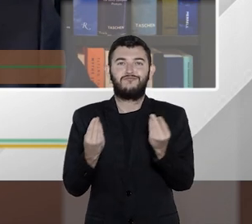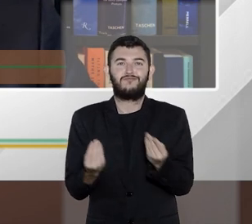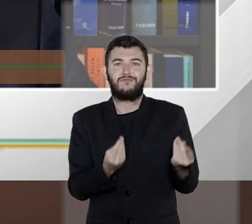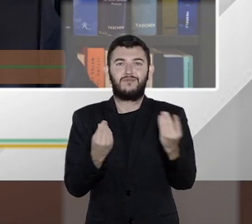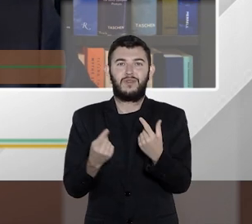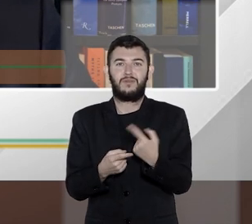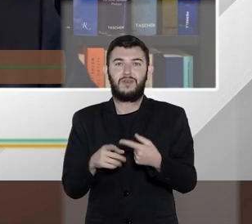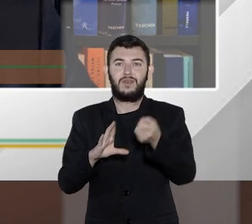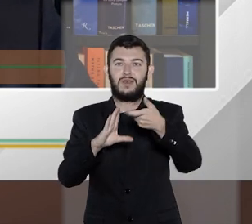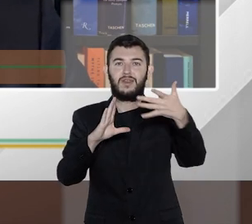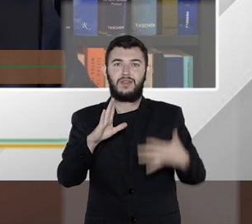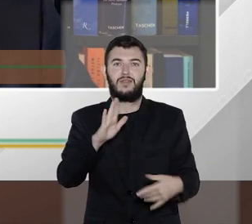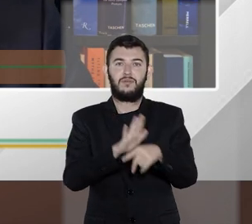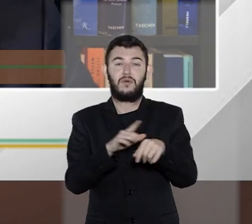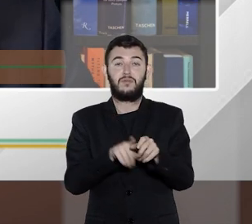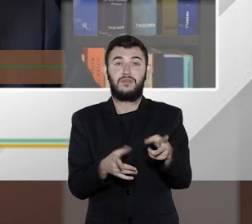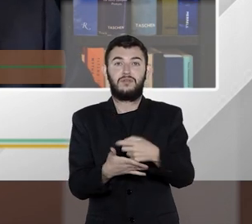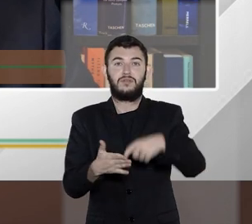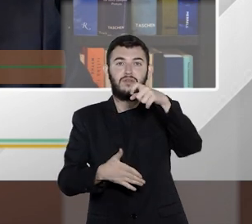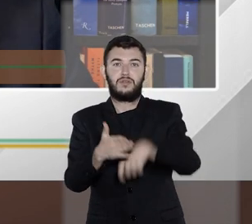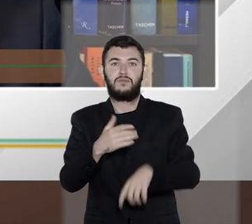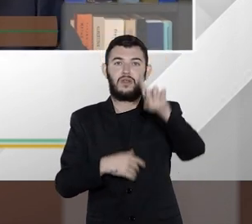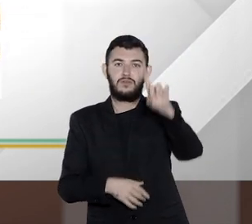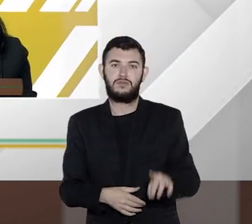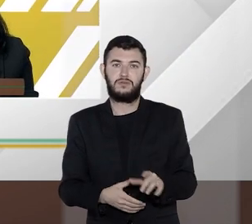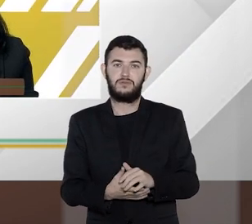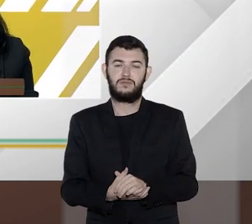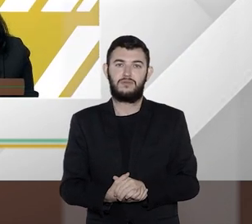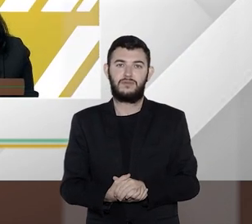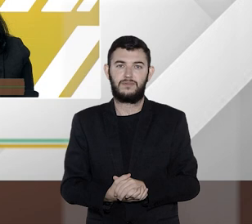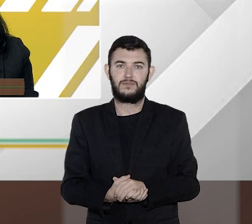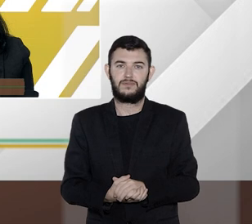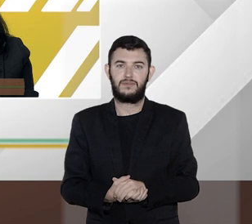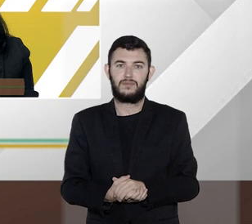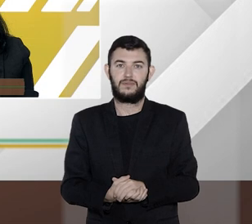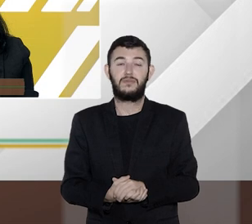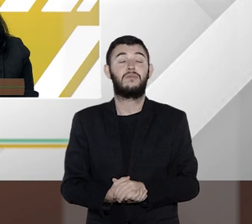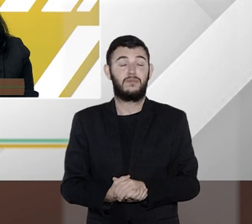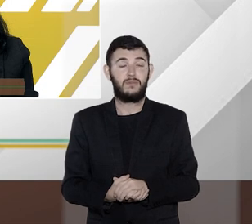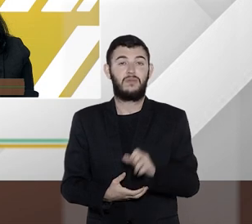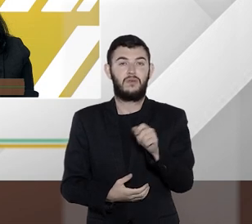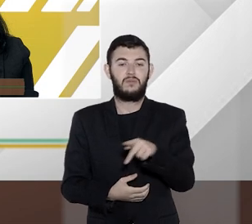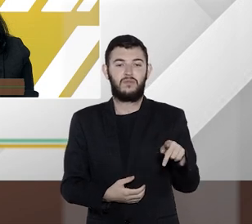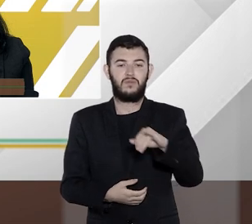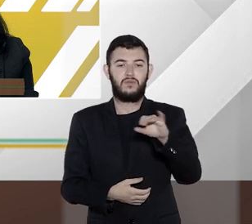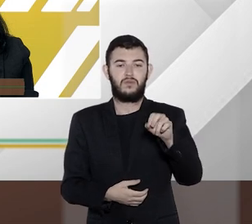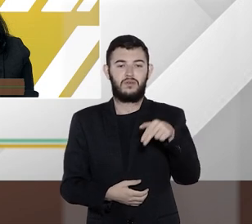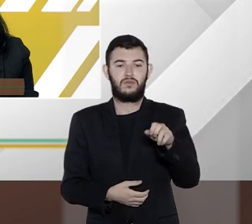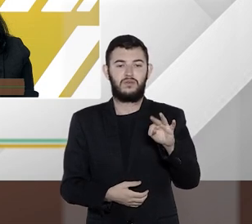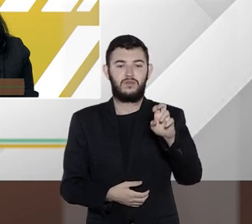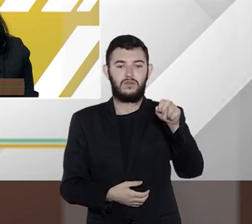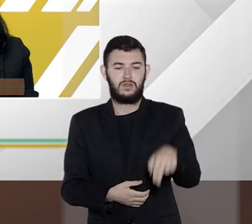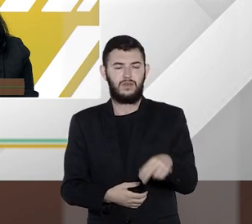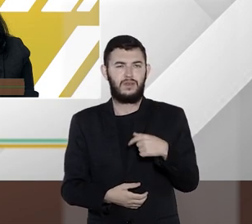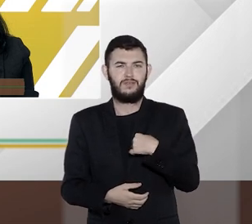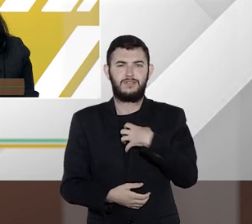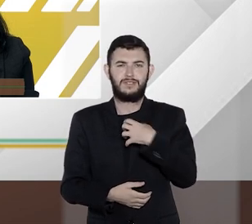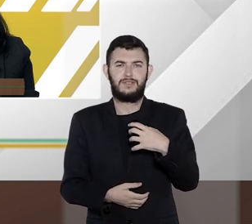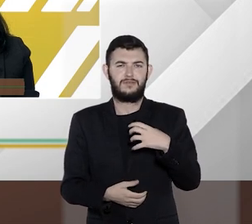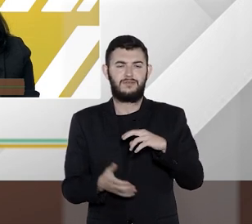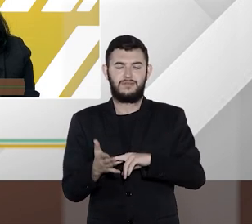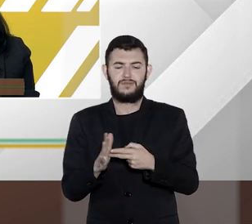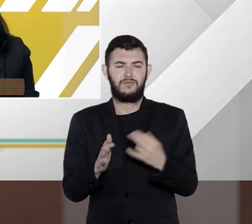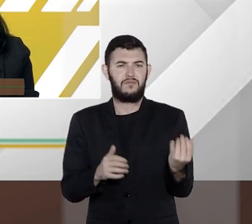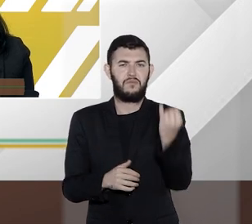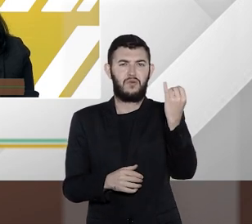aspectos penais do direito tributário e esse é um ponto até professor Jonathan que eu entendo o fundamental esse